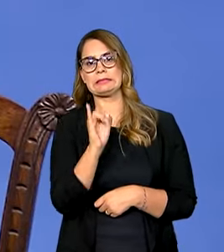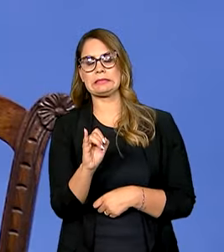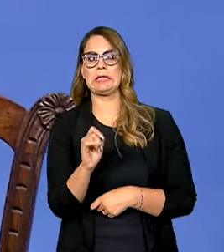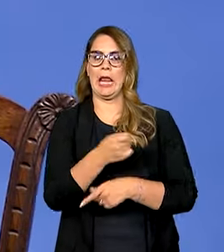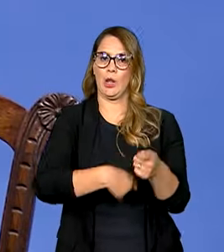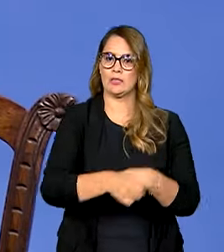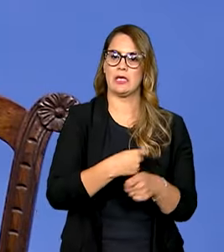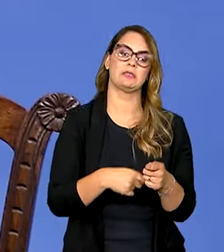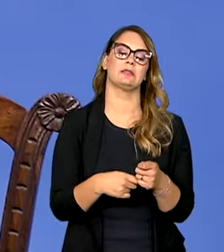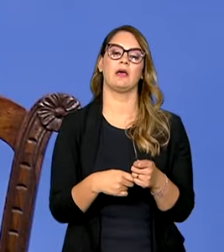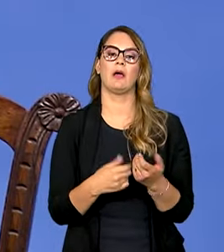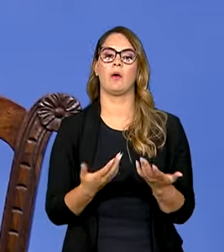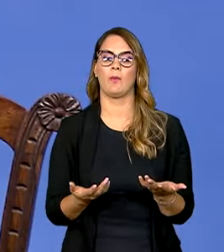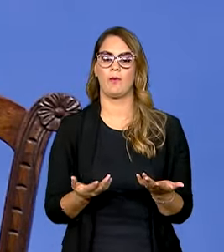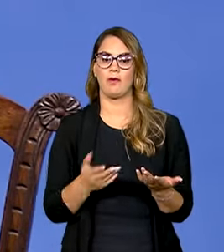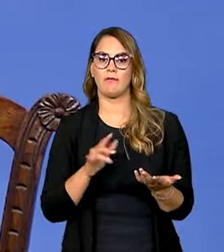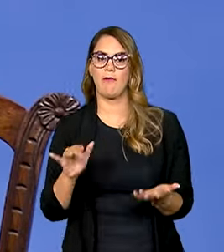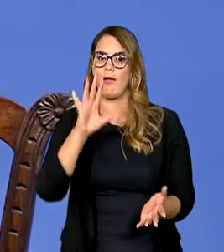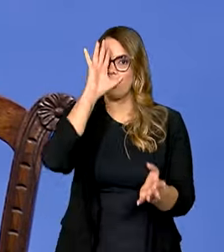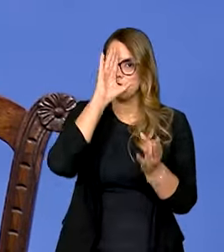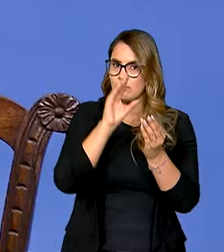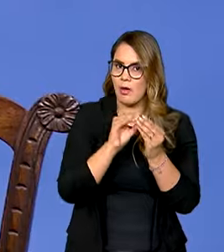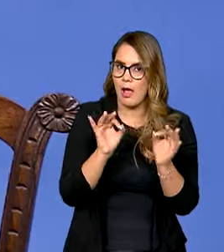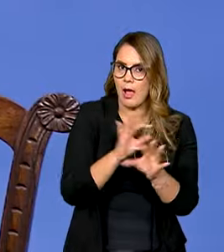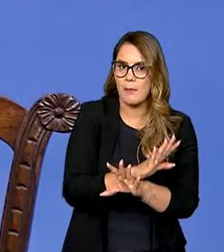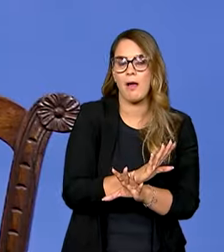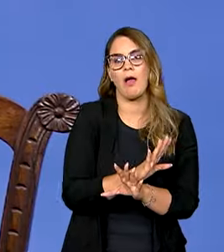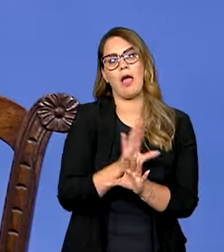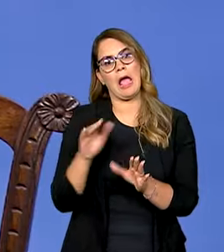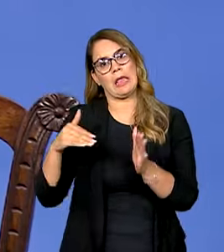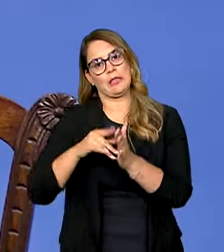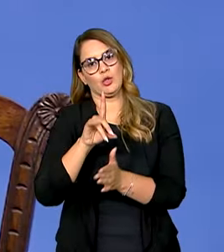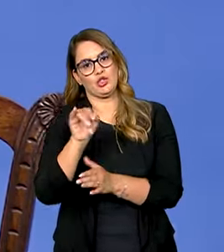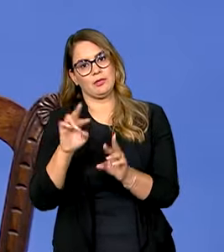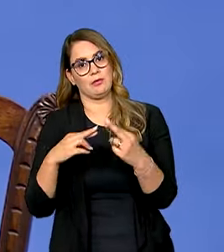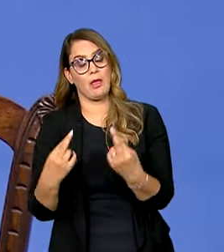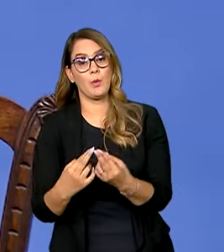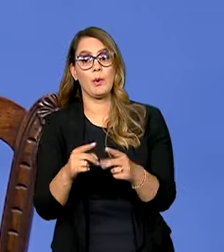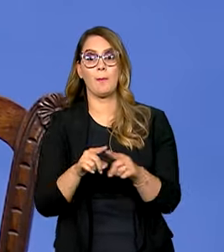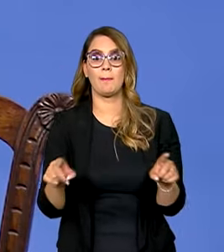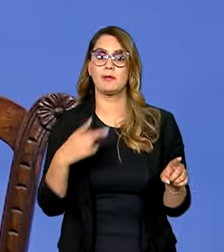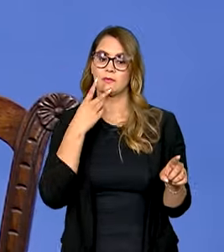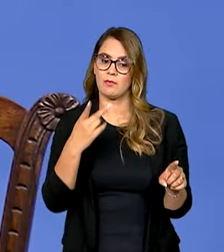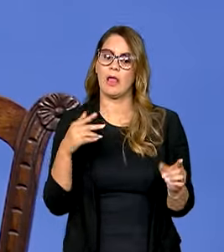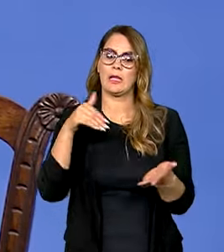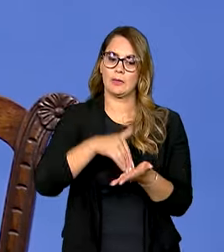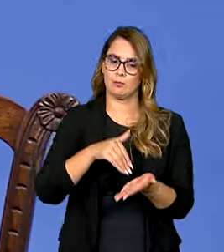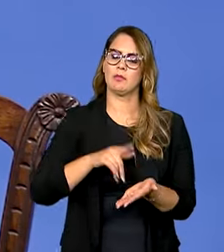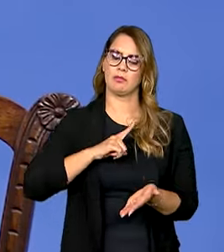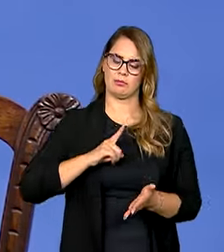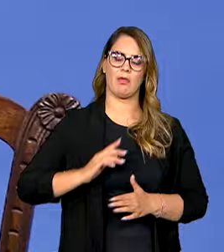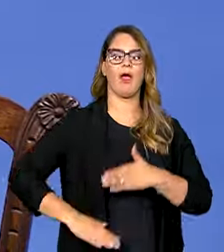negociações serão concluídas até a cúpula, mas o que eu posso dizer é que, no mínimo, teremos grandes